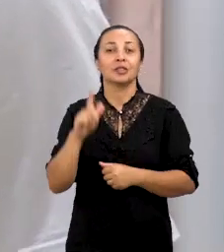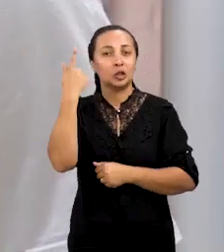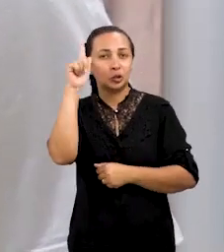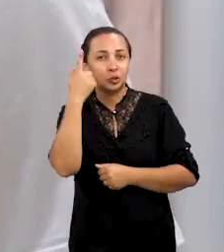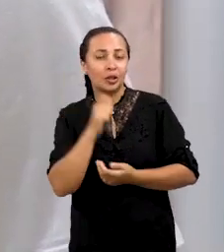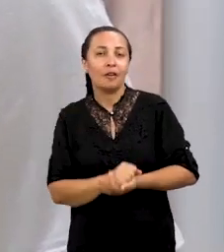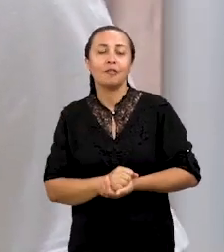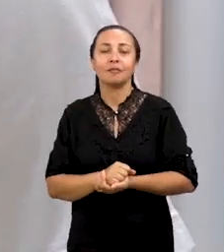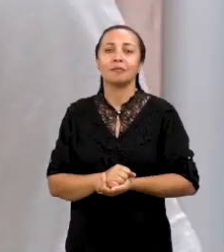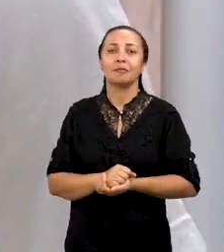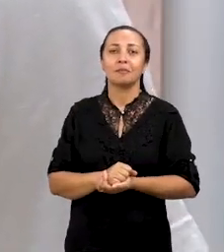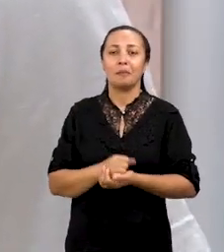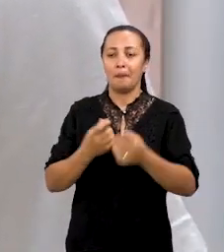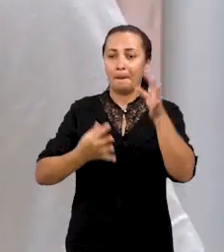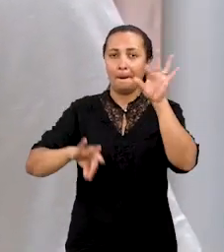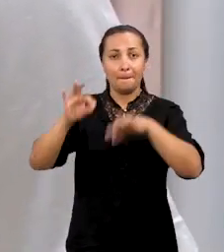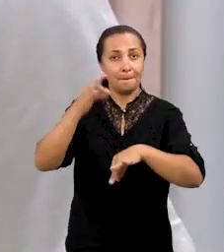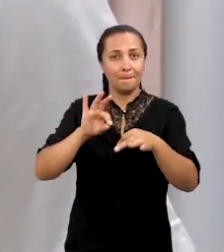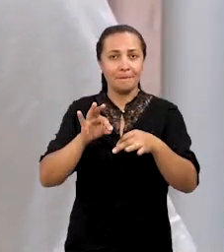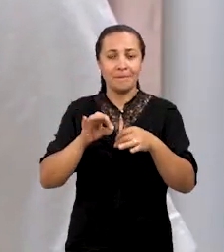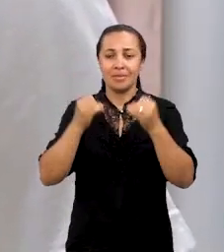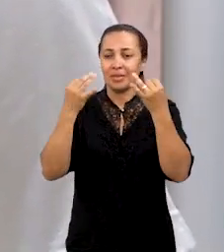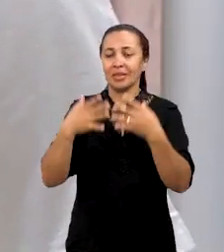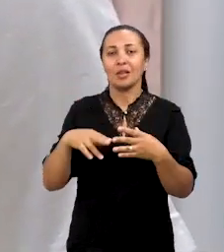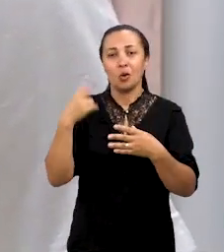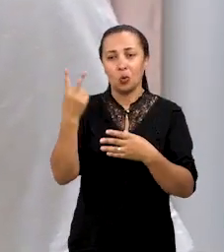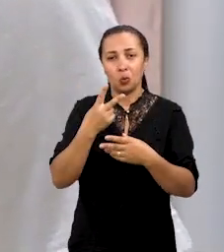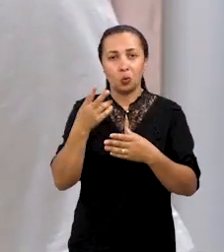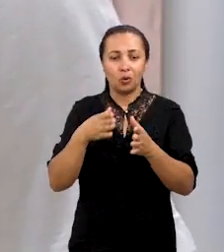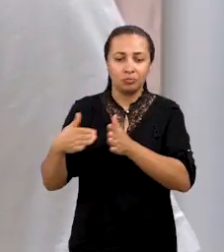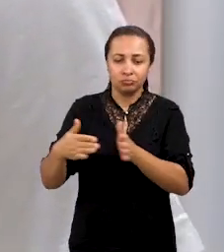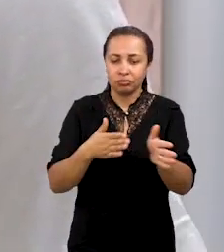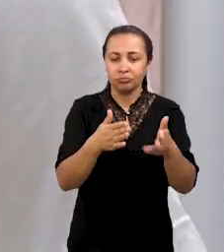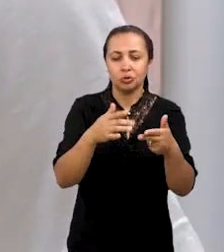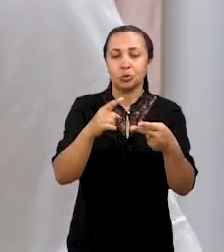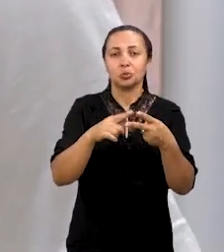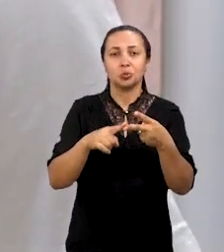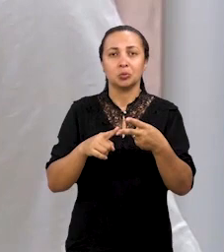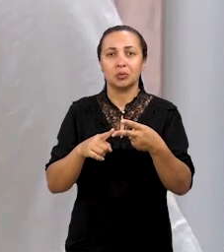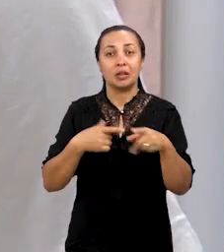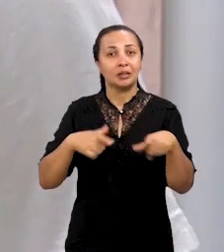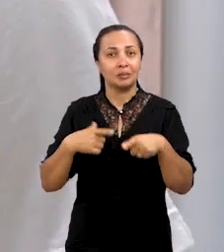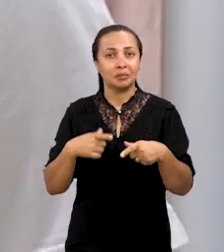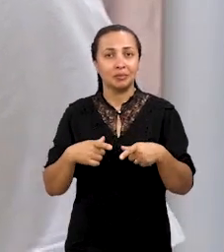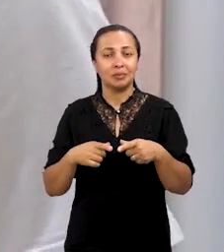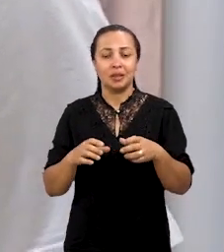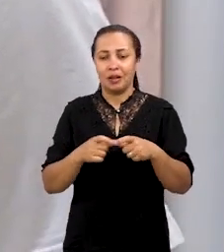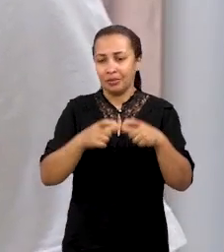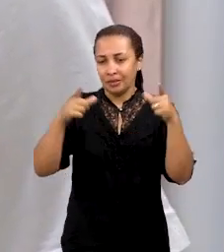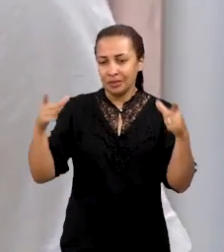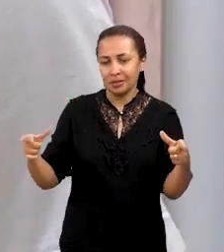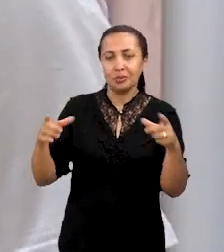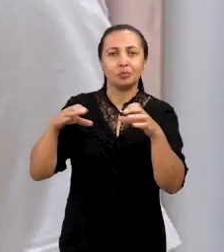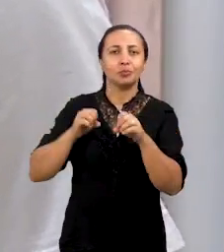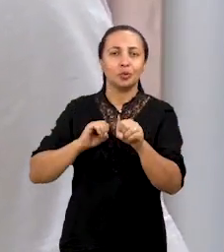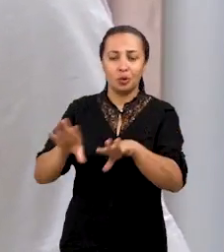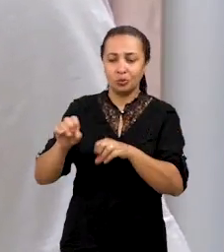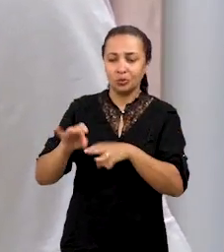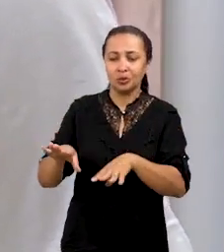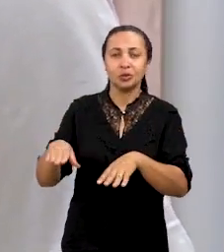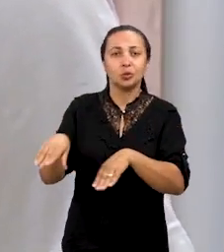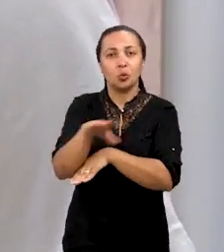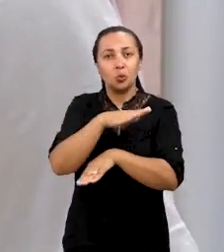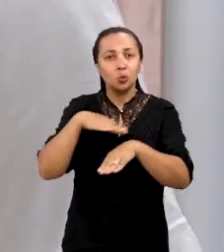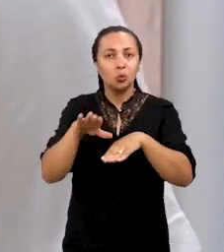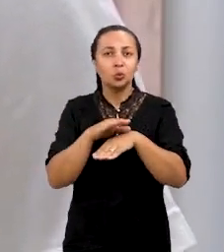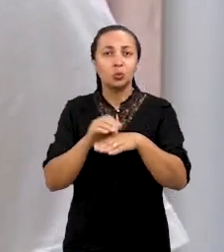laboratório é direcionado para dois caminhos. O primeiro são ações ligadas à extensão e ao ensino sobre o